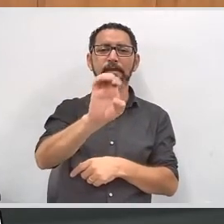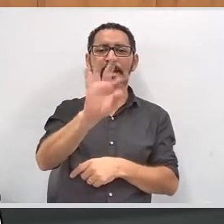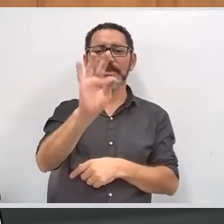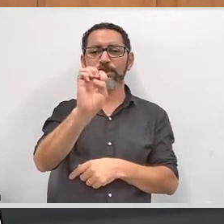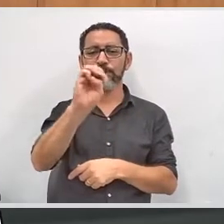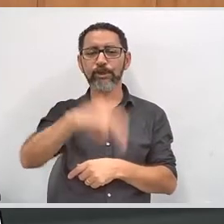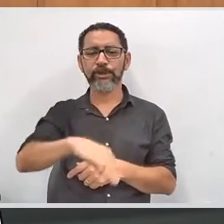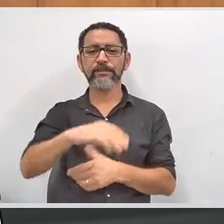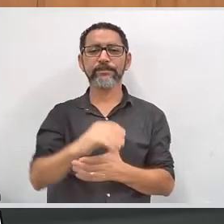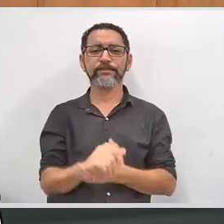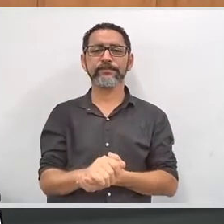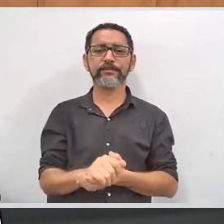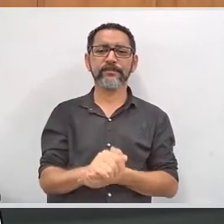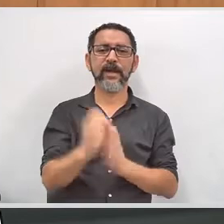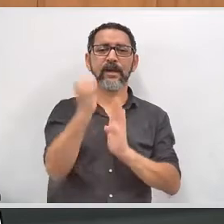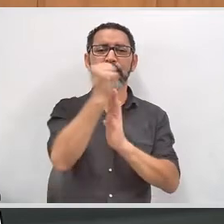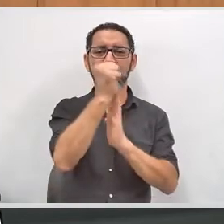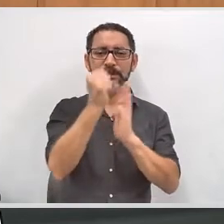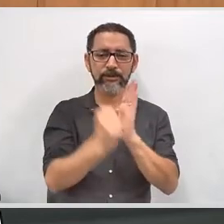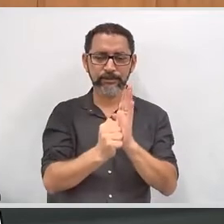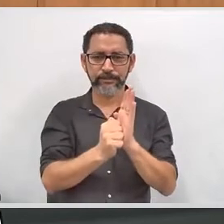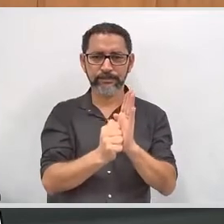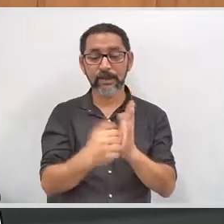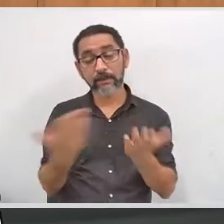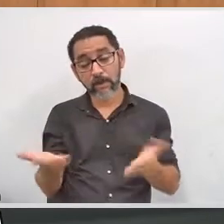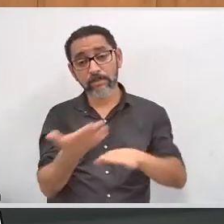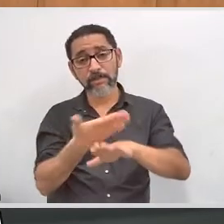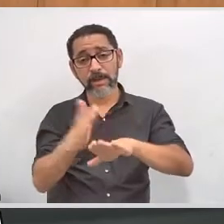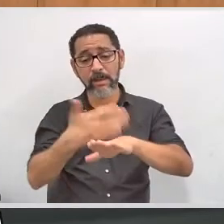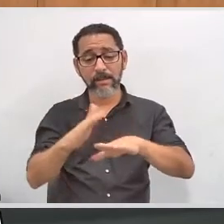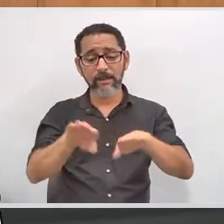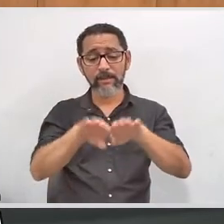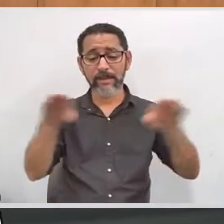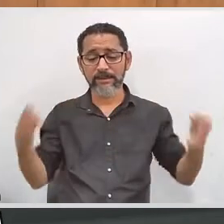Acessibilidade nas eleições, então, treinamentos mesários.